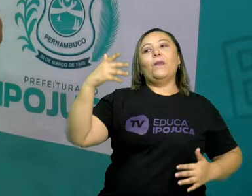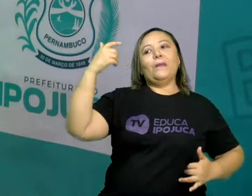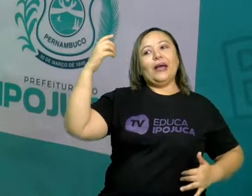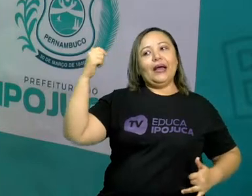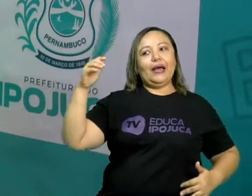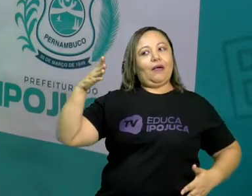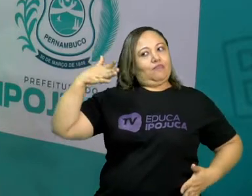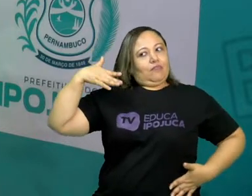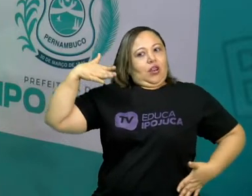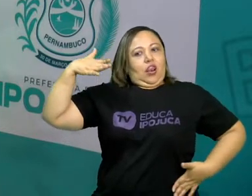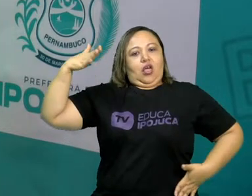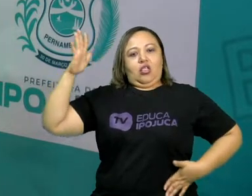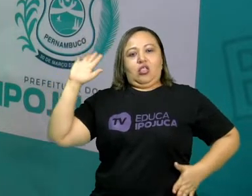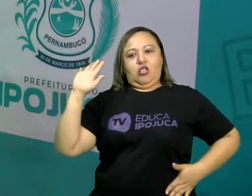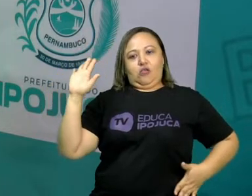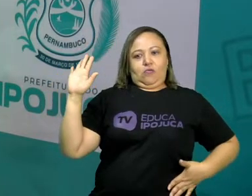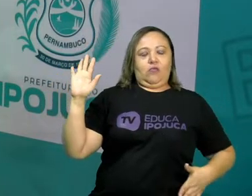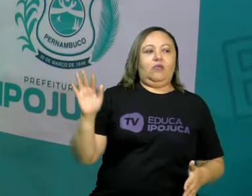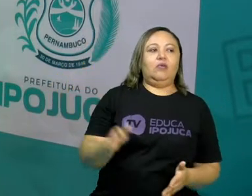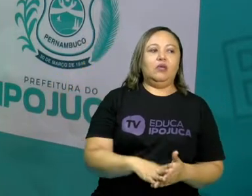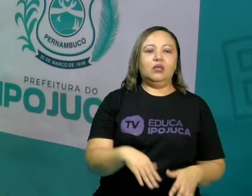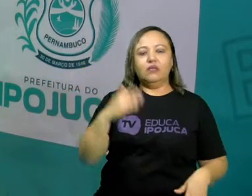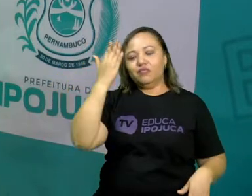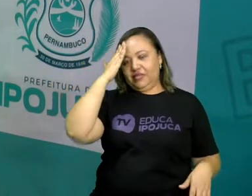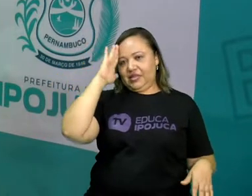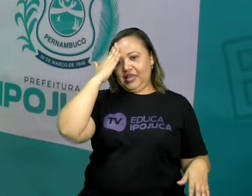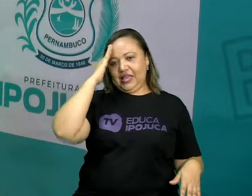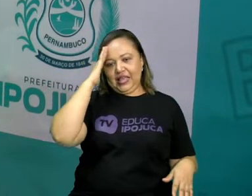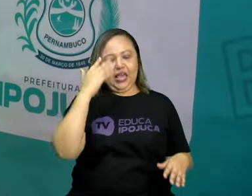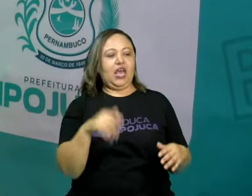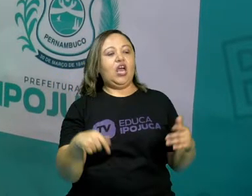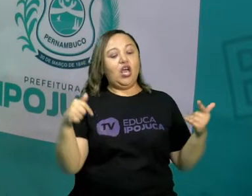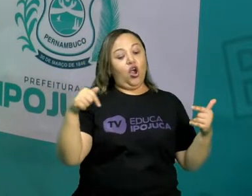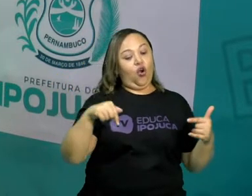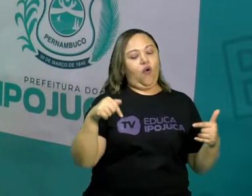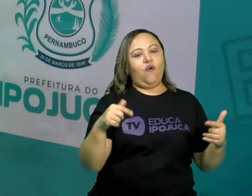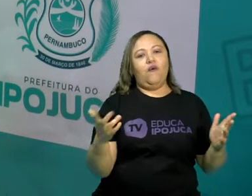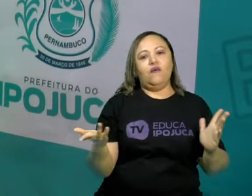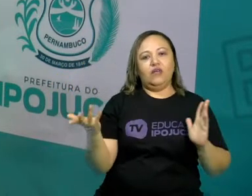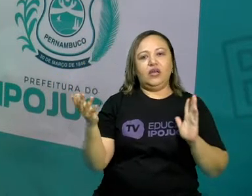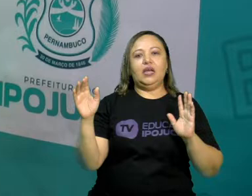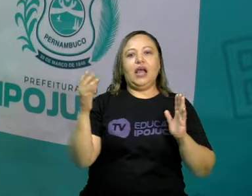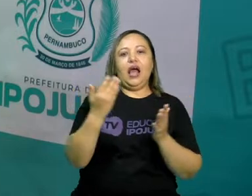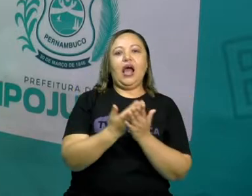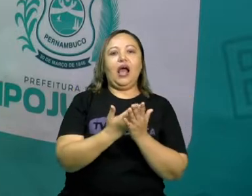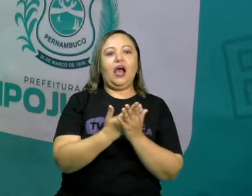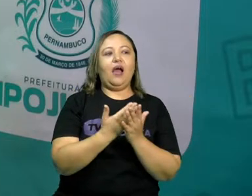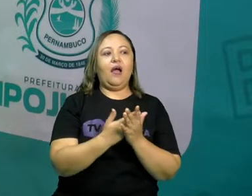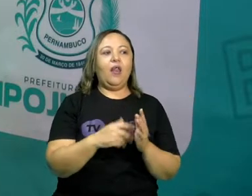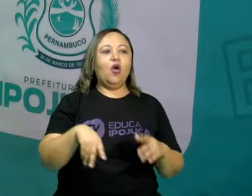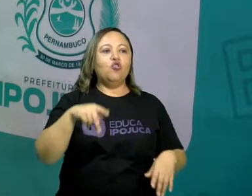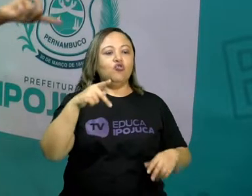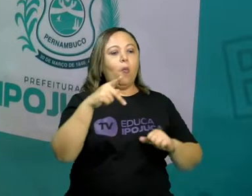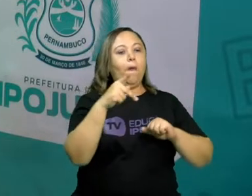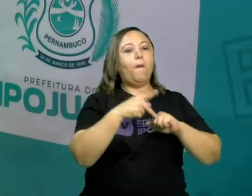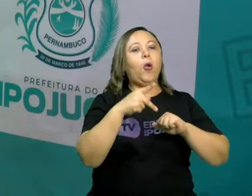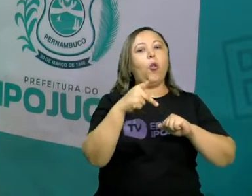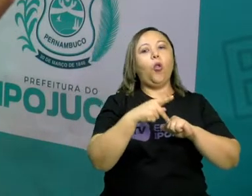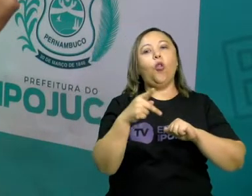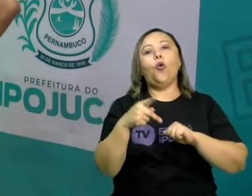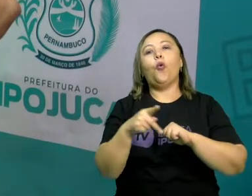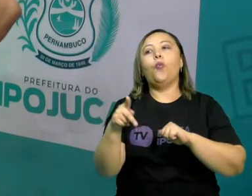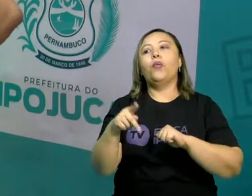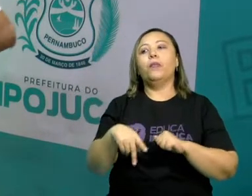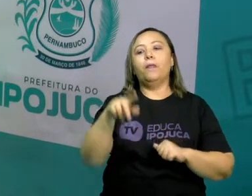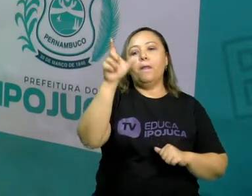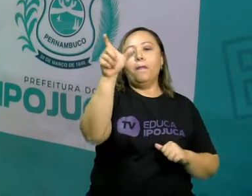Para a gente entender o nosso tema da nossa aula de hoje, sobre pronomes pessoais, vamos botar